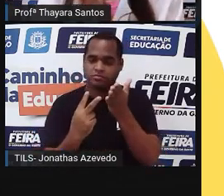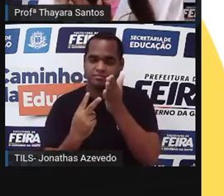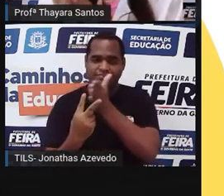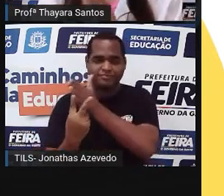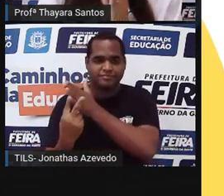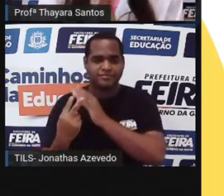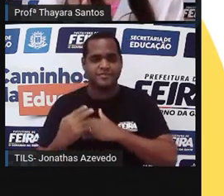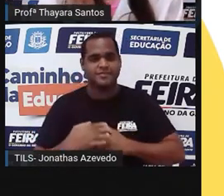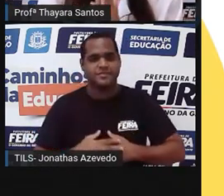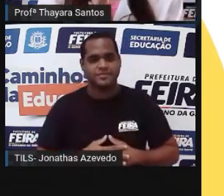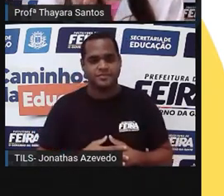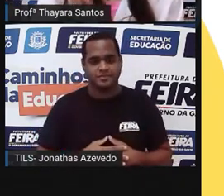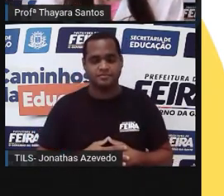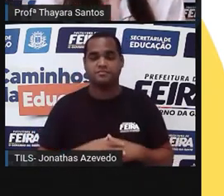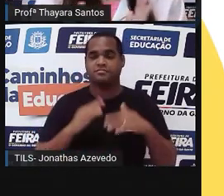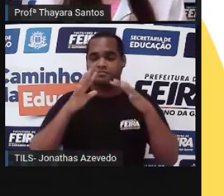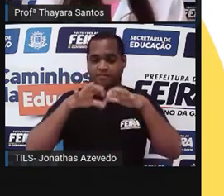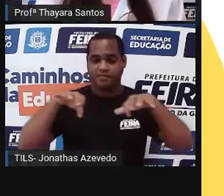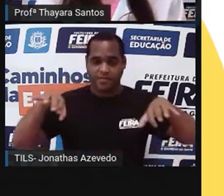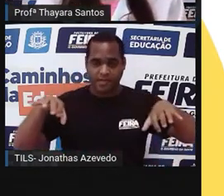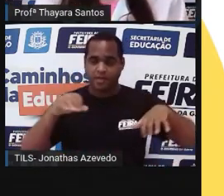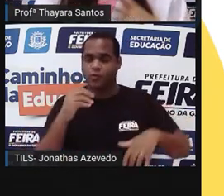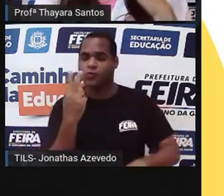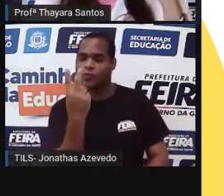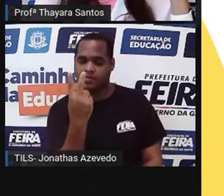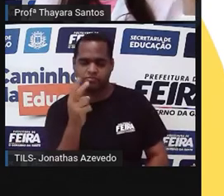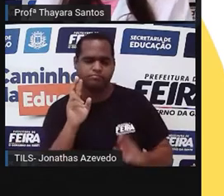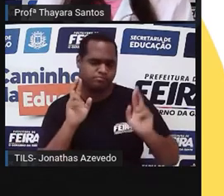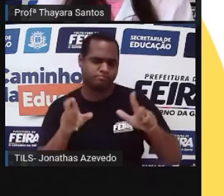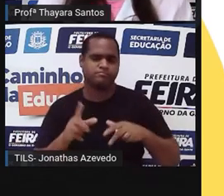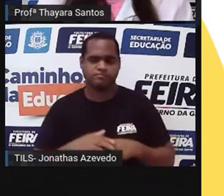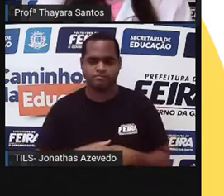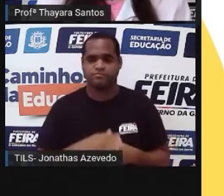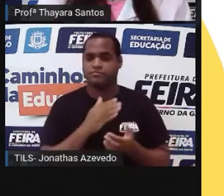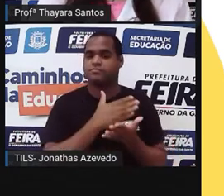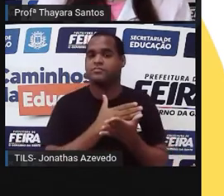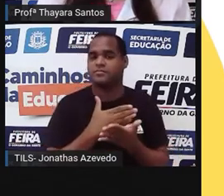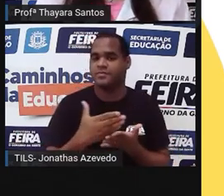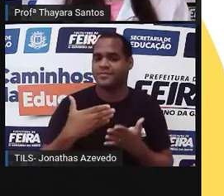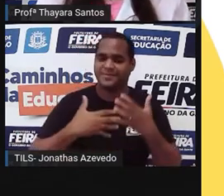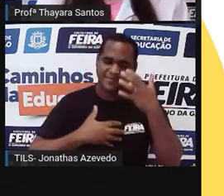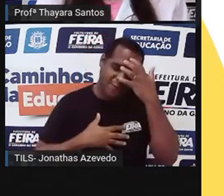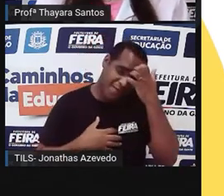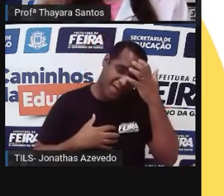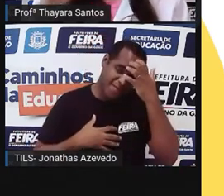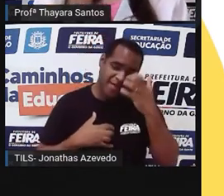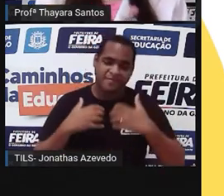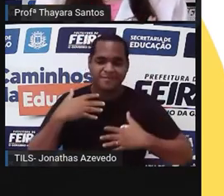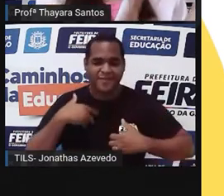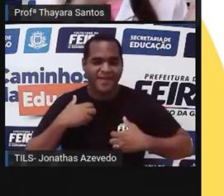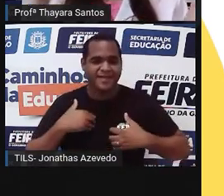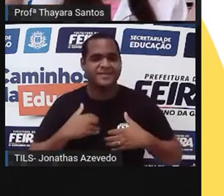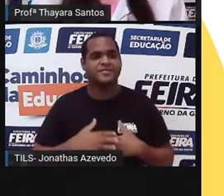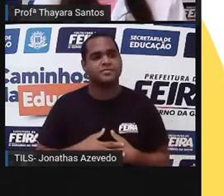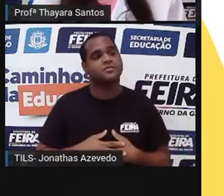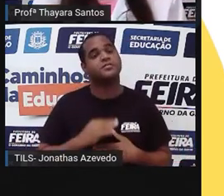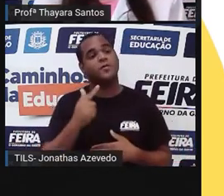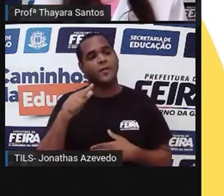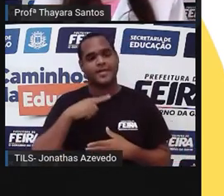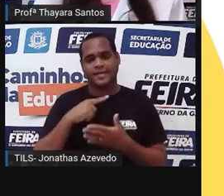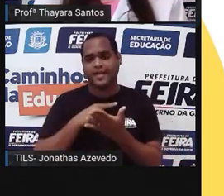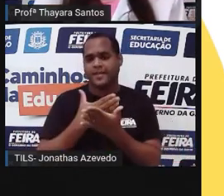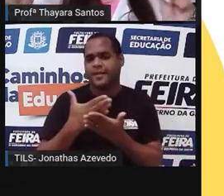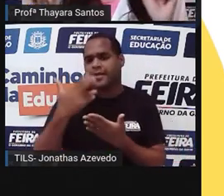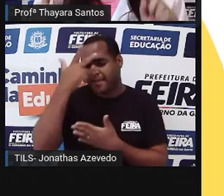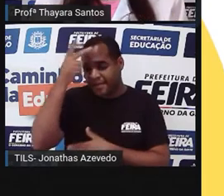diferenciando em duas espécies. Uma deu origem aos chimpanzés, que a gente conhece, e a outra deu origem aos seres